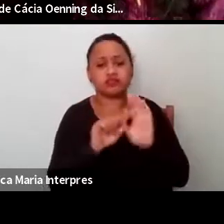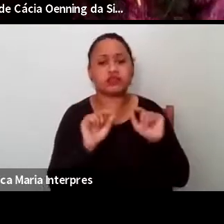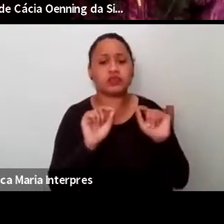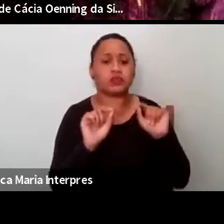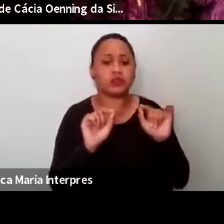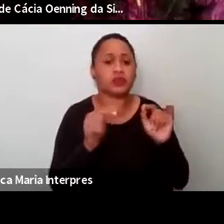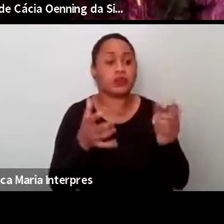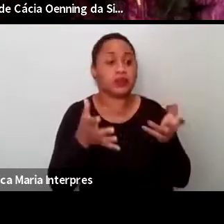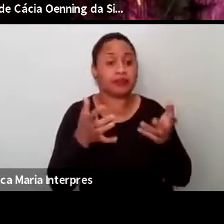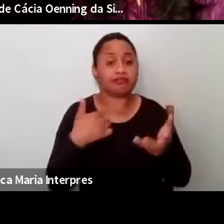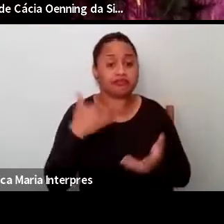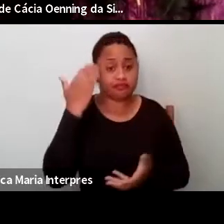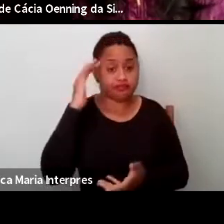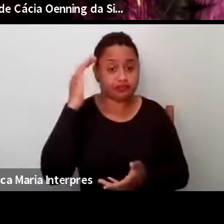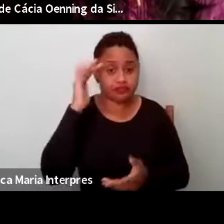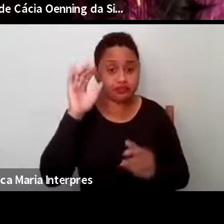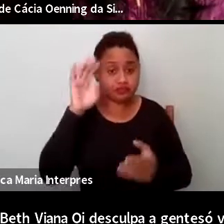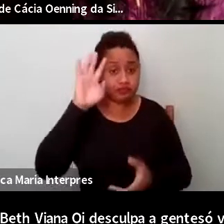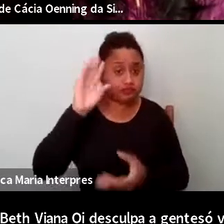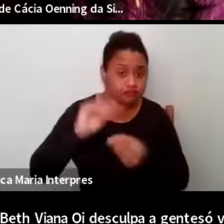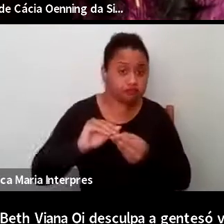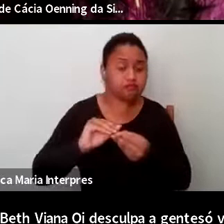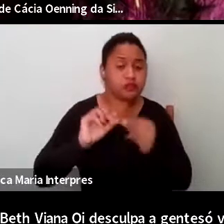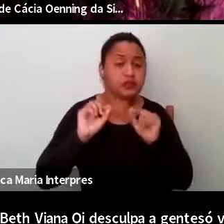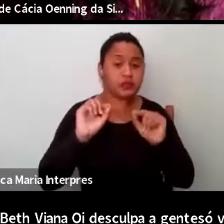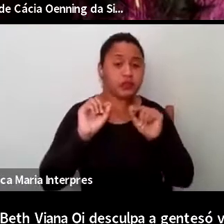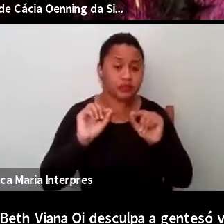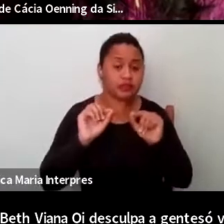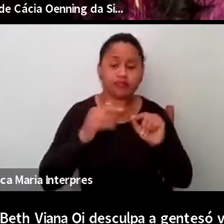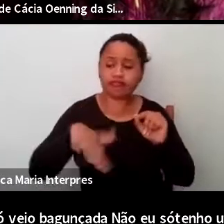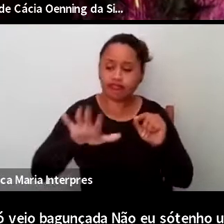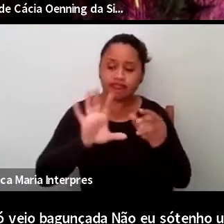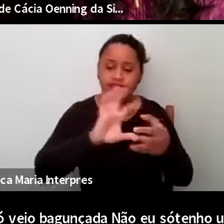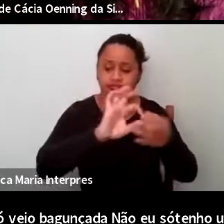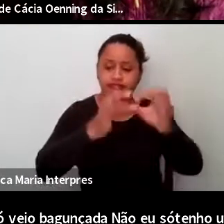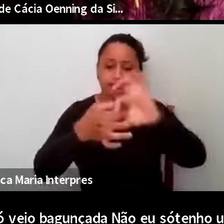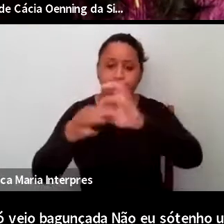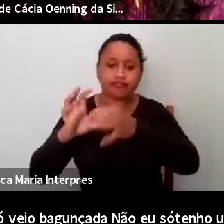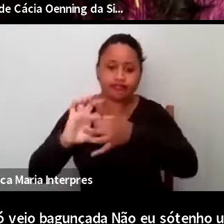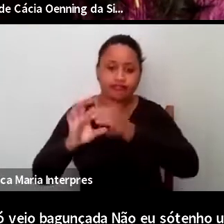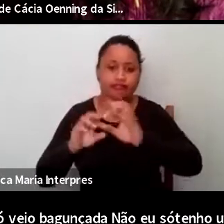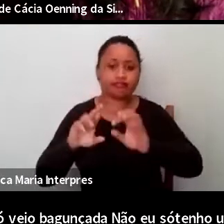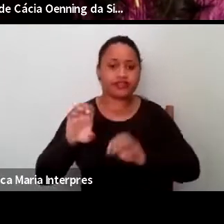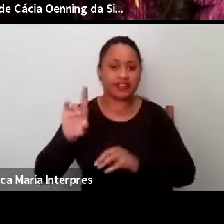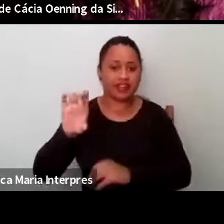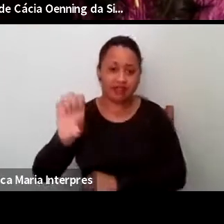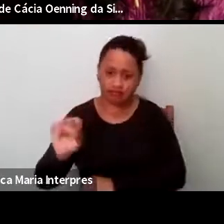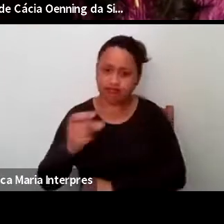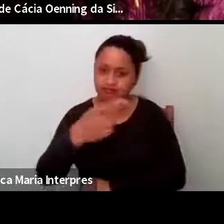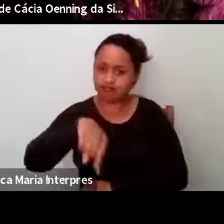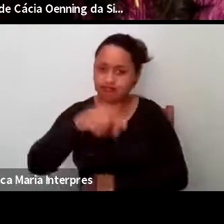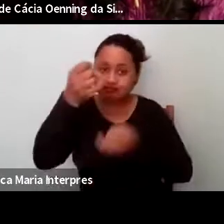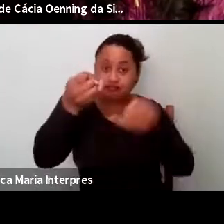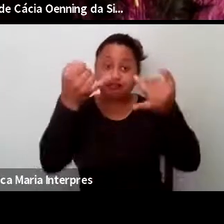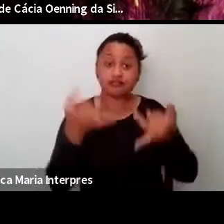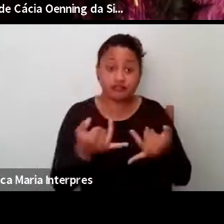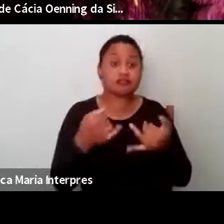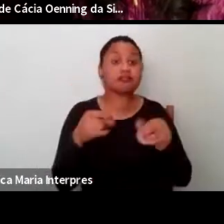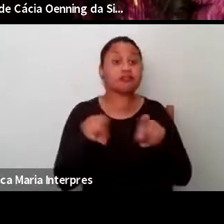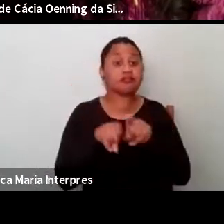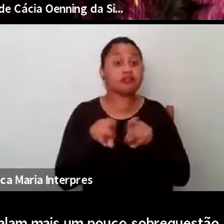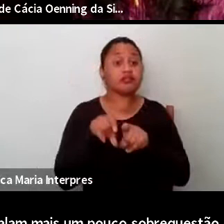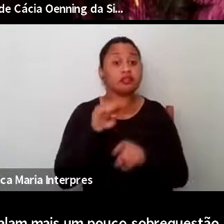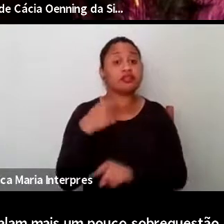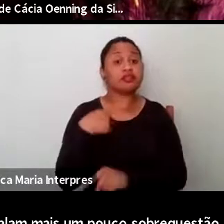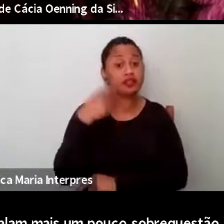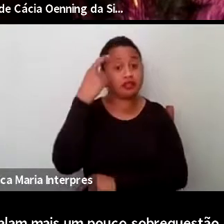que eu queria entender sobre essa questão das redes, porque vocês falam um pouco sobre a questão de redes, e se vocês têm pensado